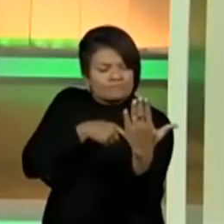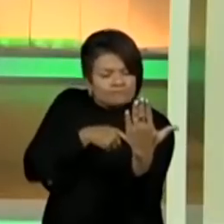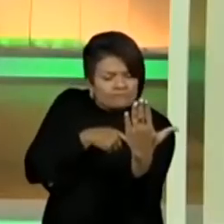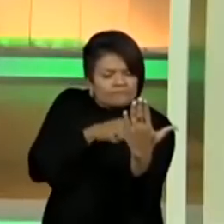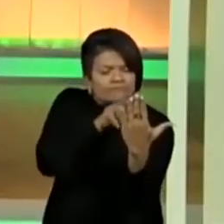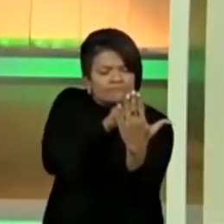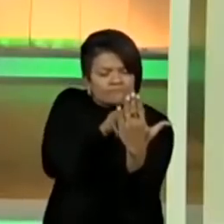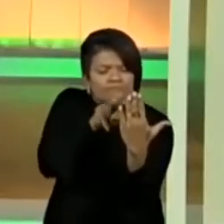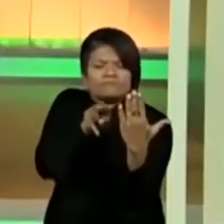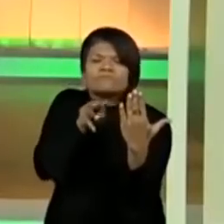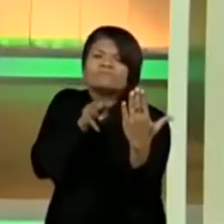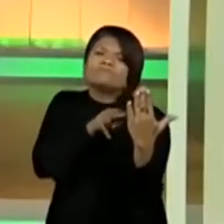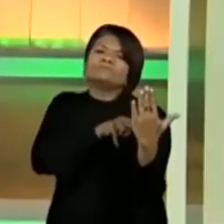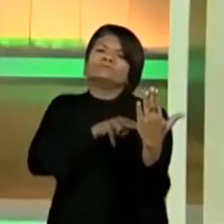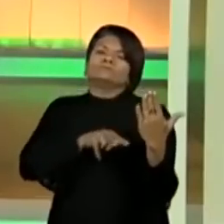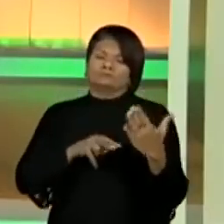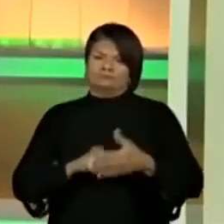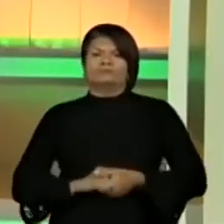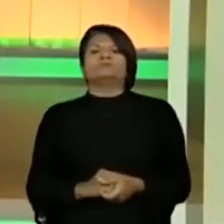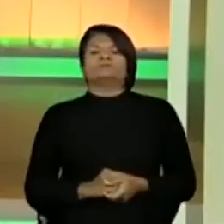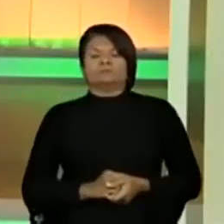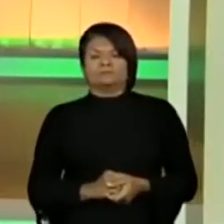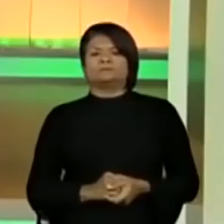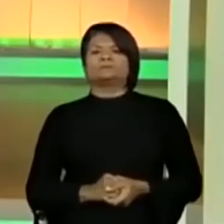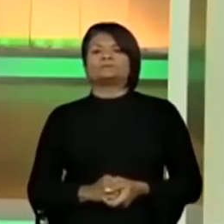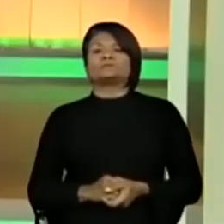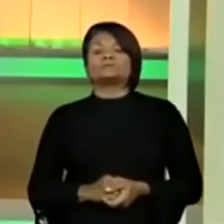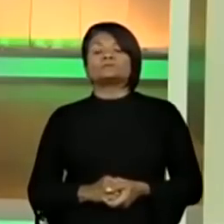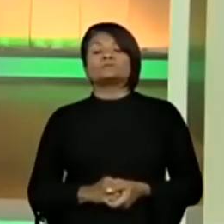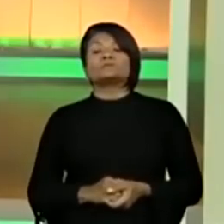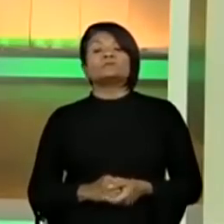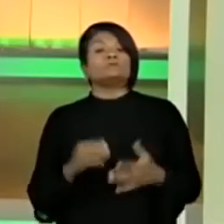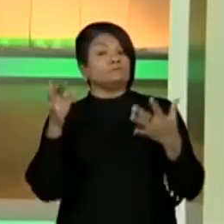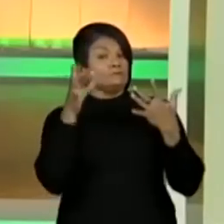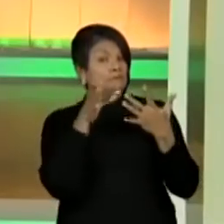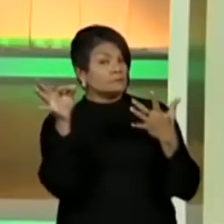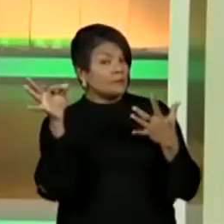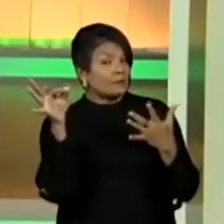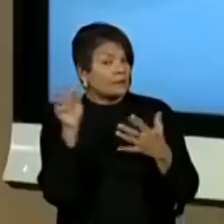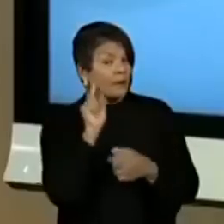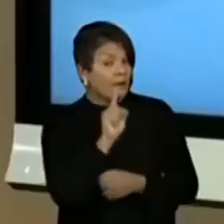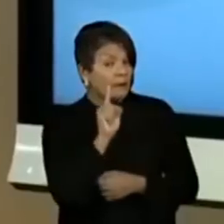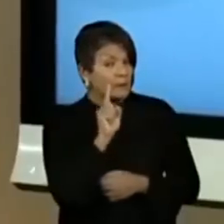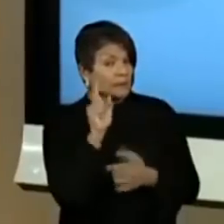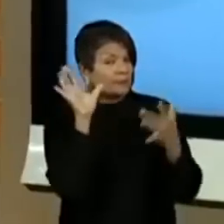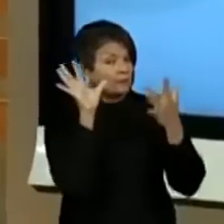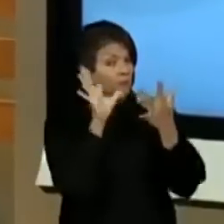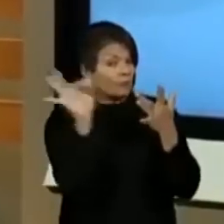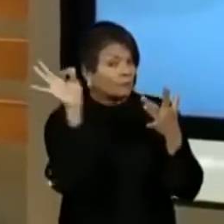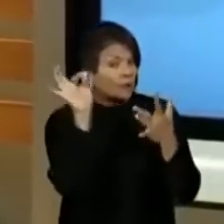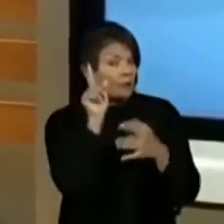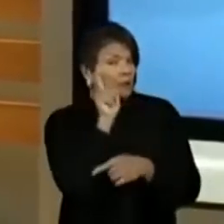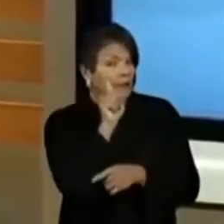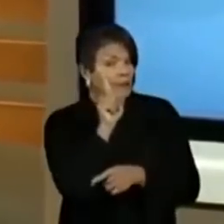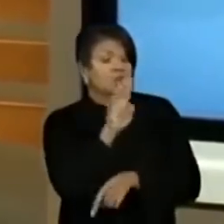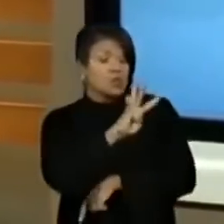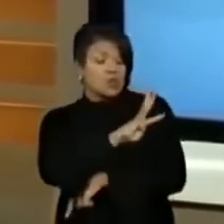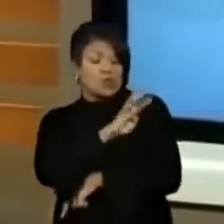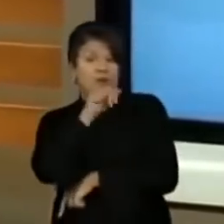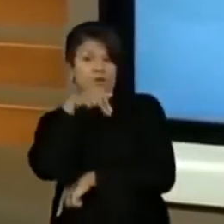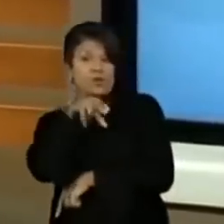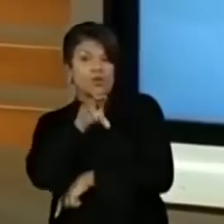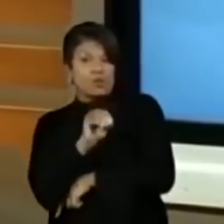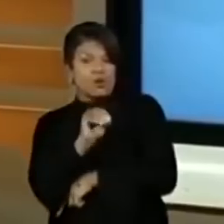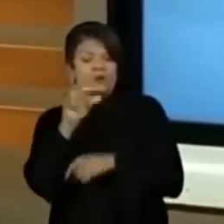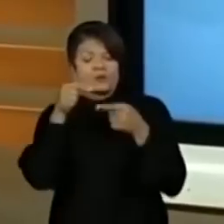cuidado, ler com mais atenção. Tá? E um detalhe. Detalhe, ó. Quarto ano está em